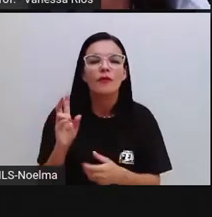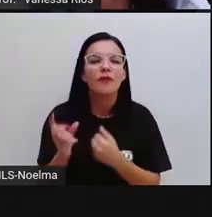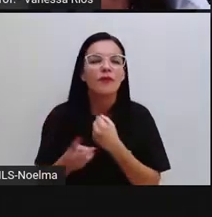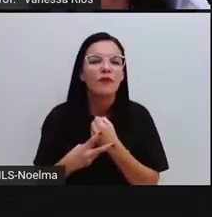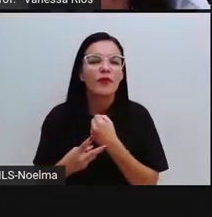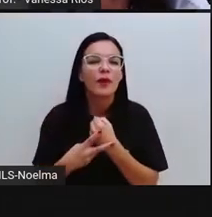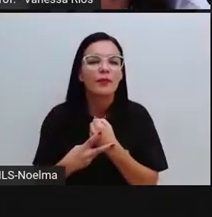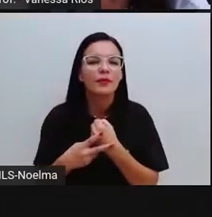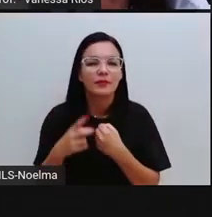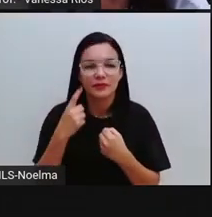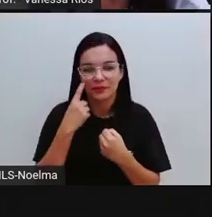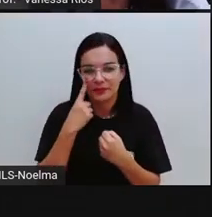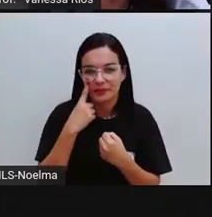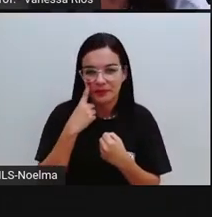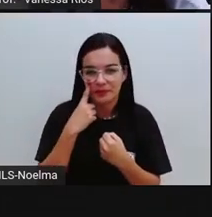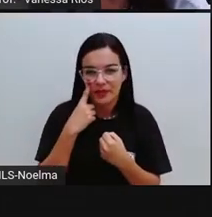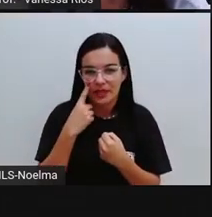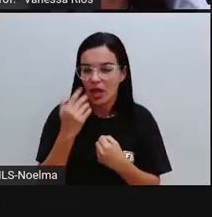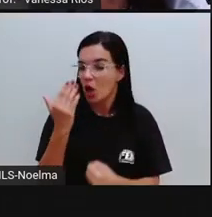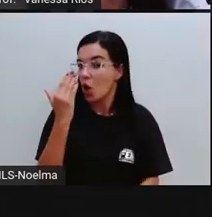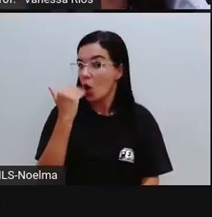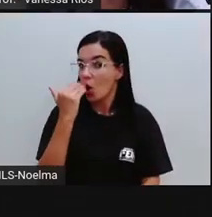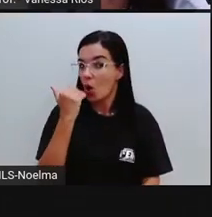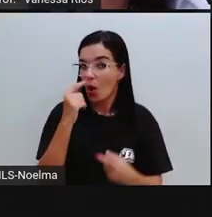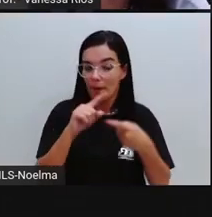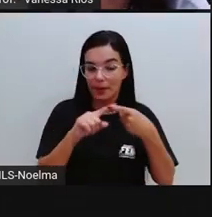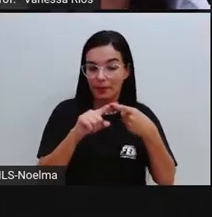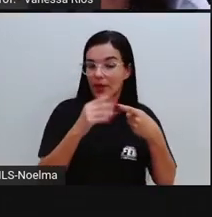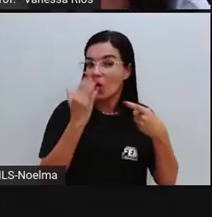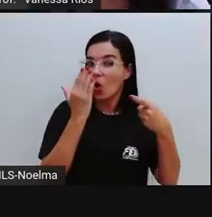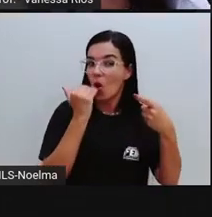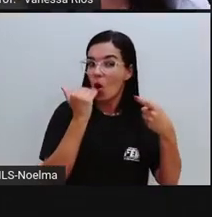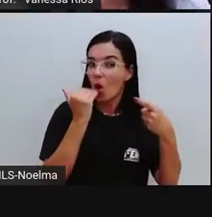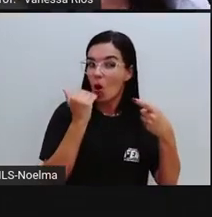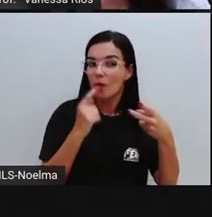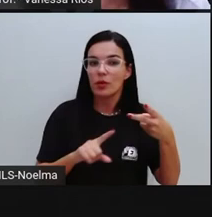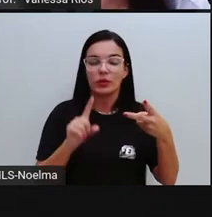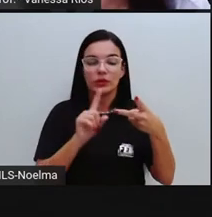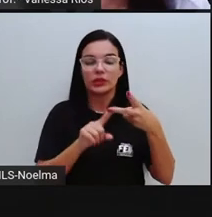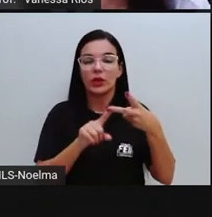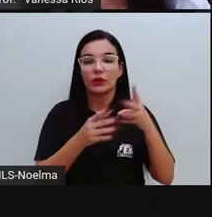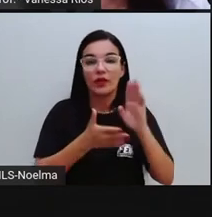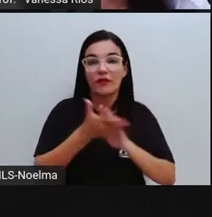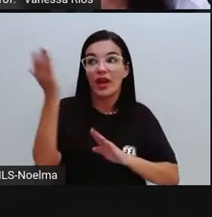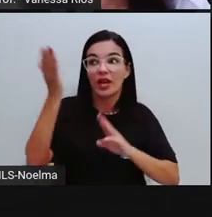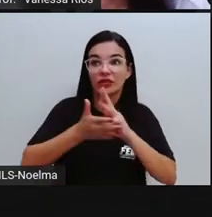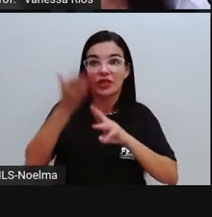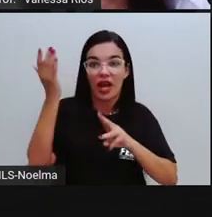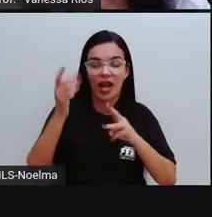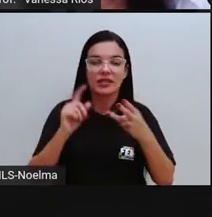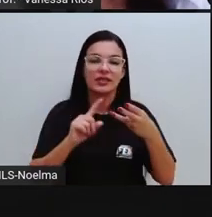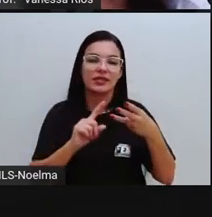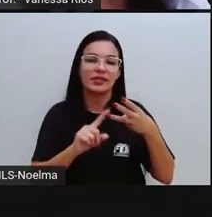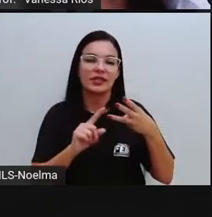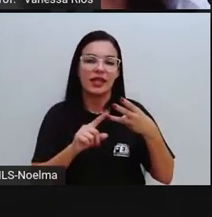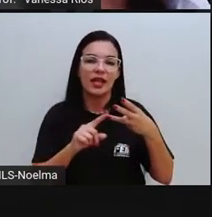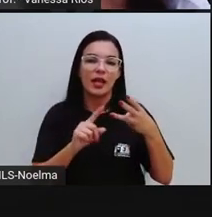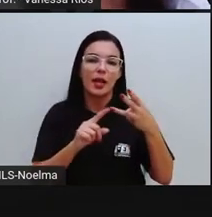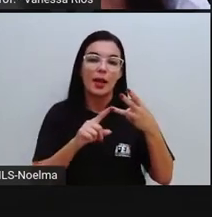Aqui o verbo, Como, que está no modo indicativo. Viajasse, que está aqui no modo